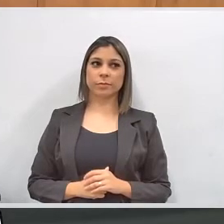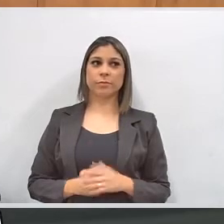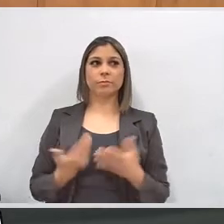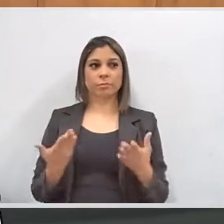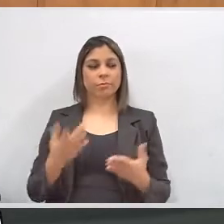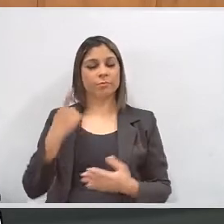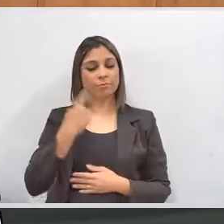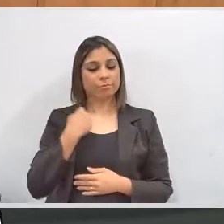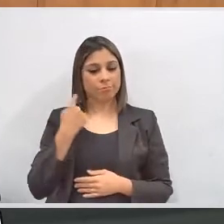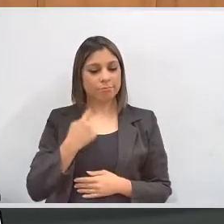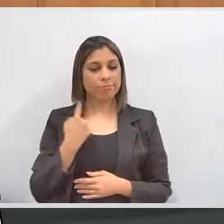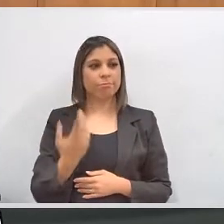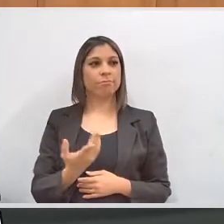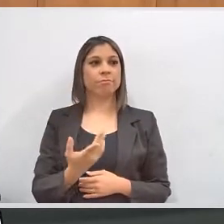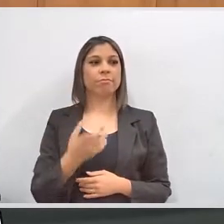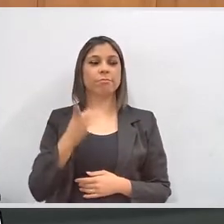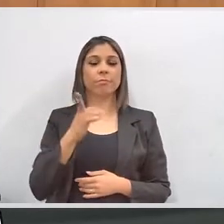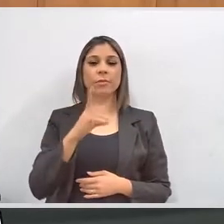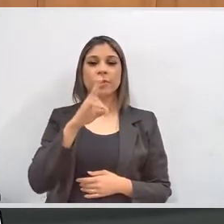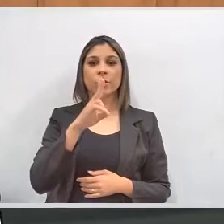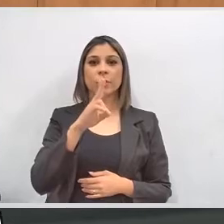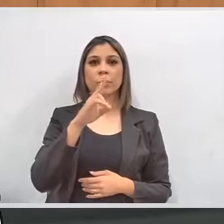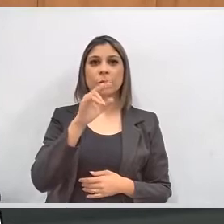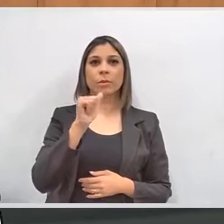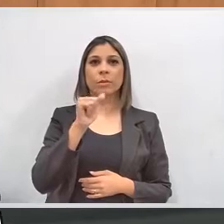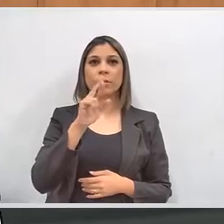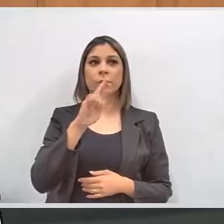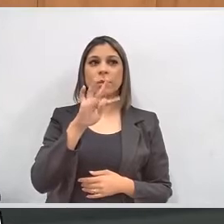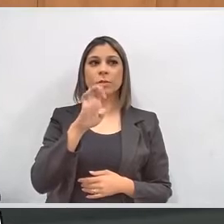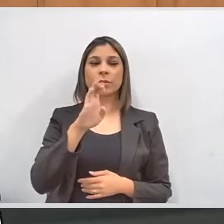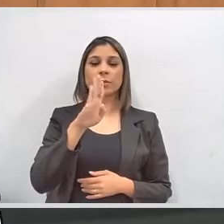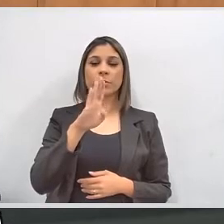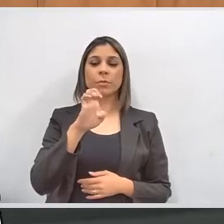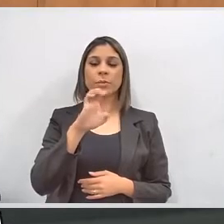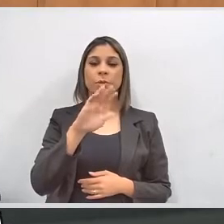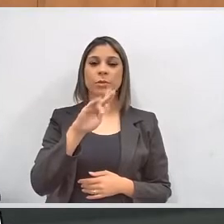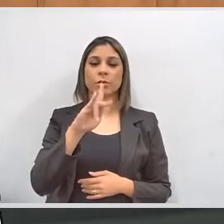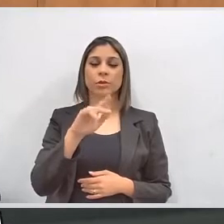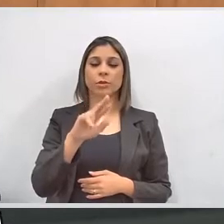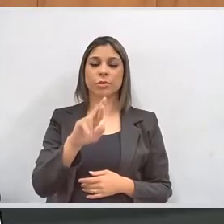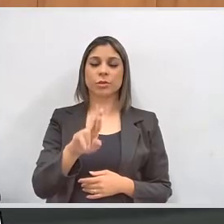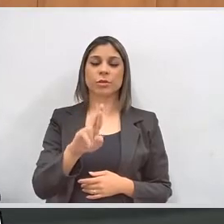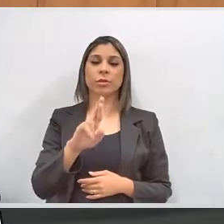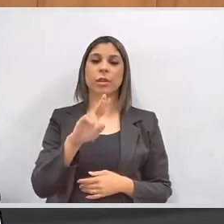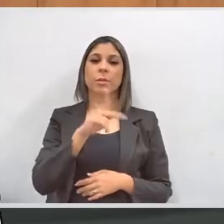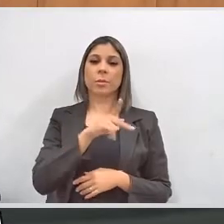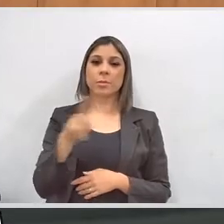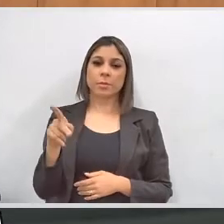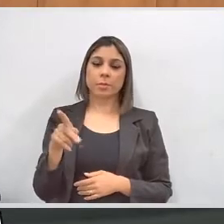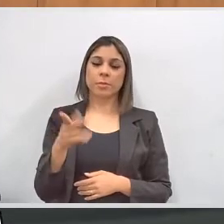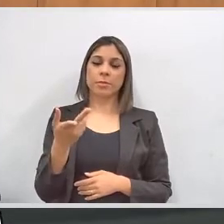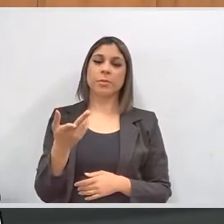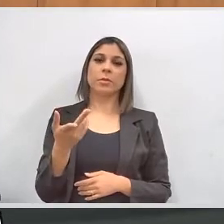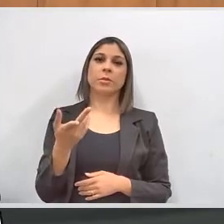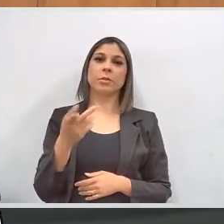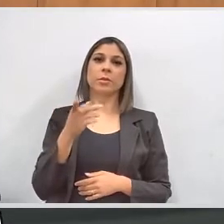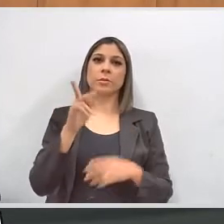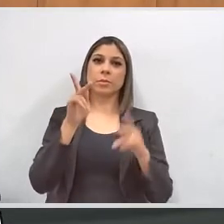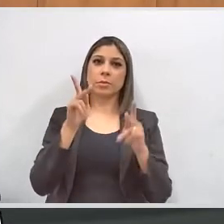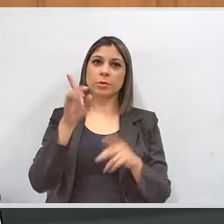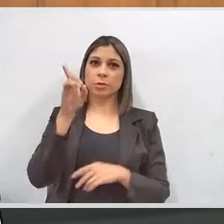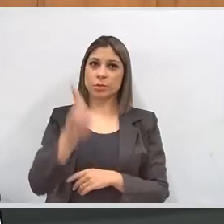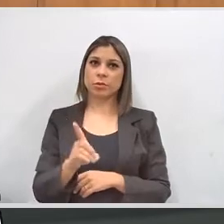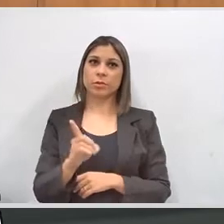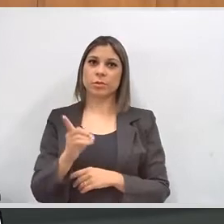Excelentíssimo senhor, deputado Duarte Bechir, presidente da Comissão de Defesa dos Direitos da Pessoa com